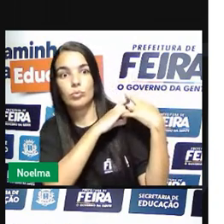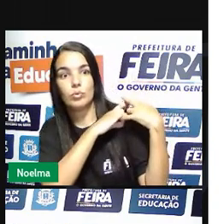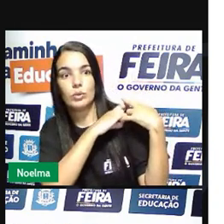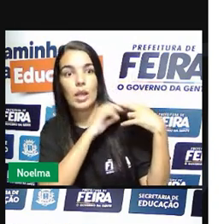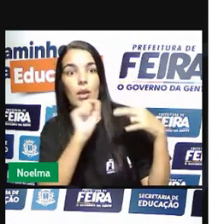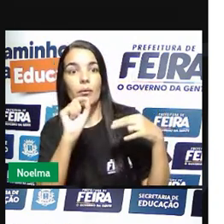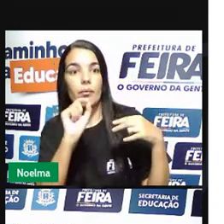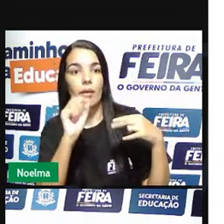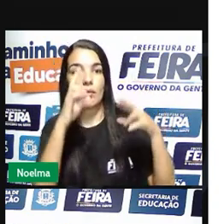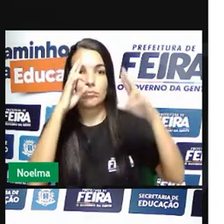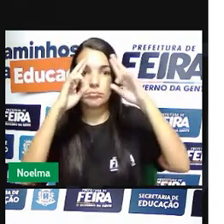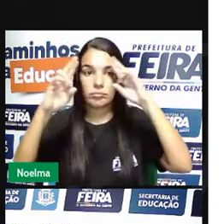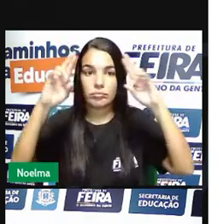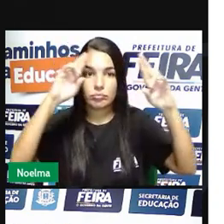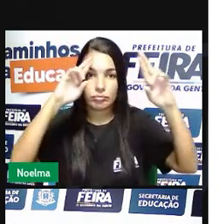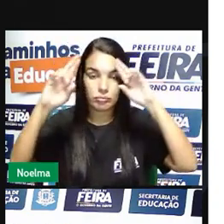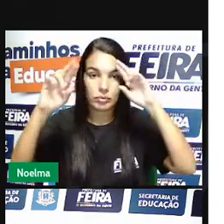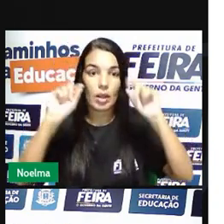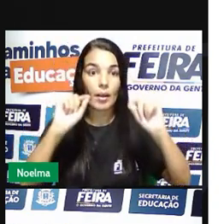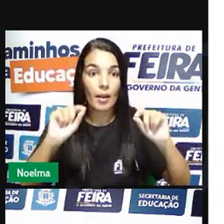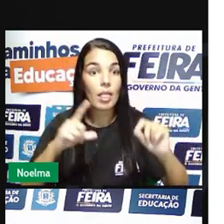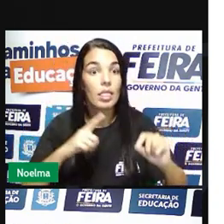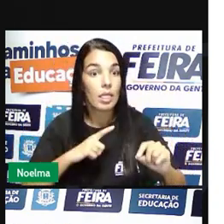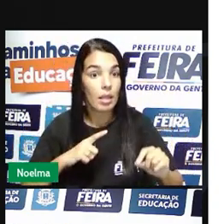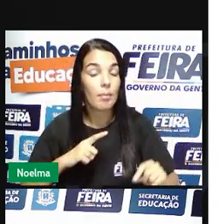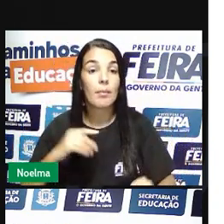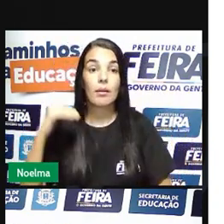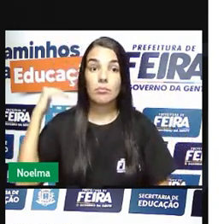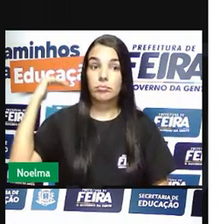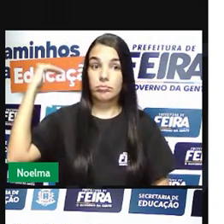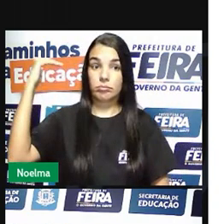Inconfidência Mineira, faziam parte da elite.